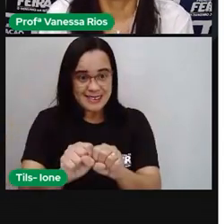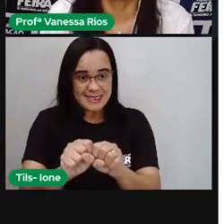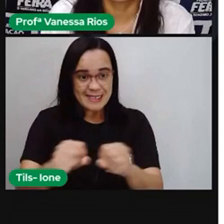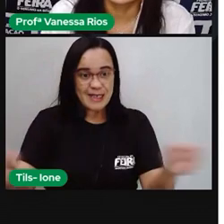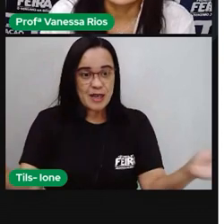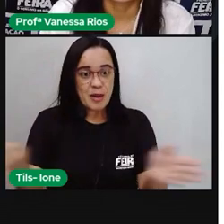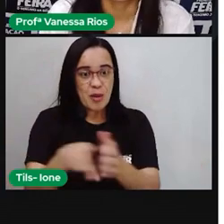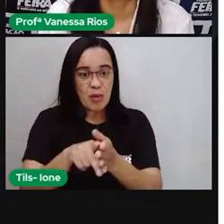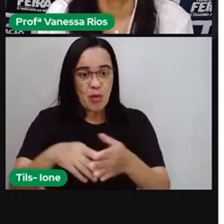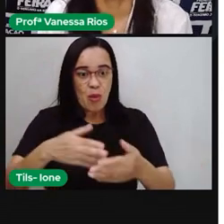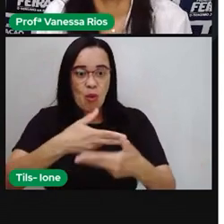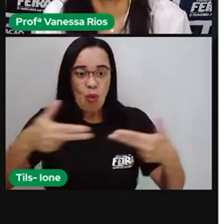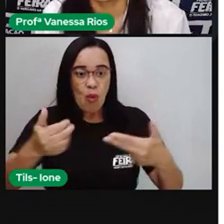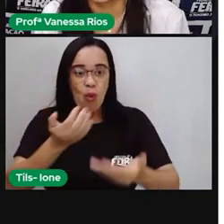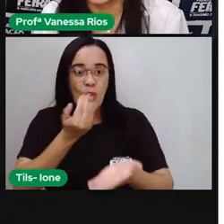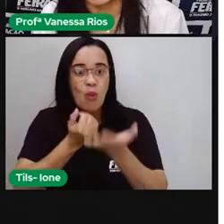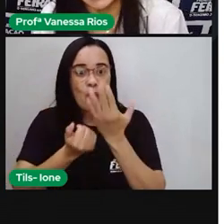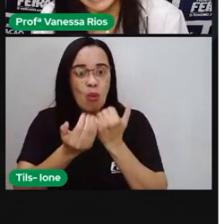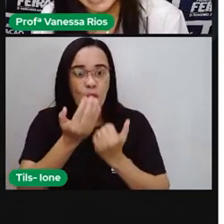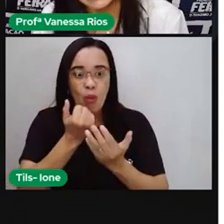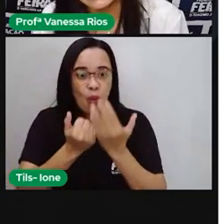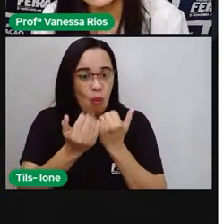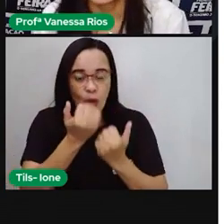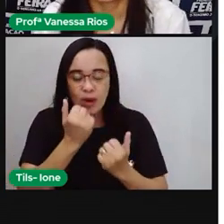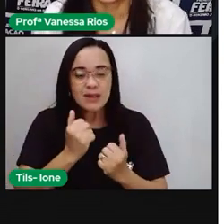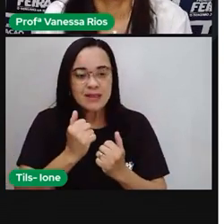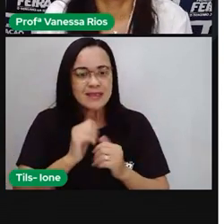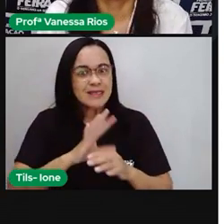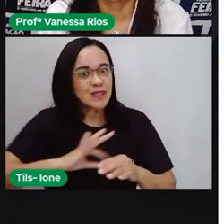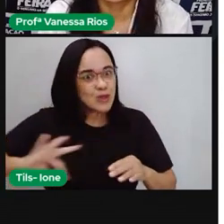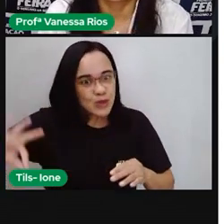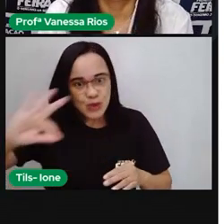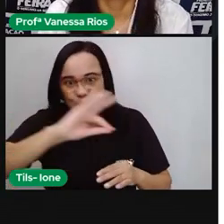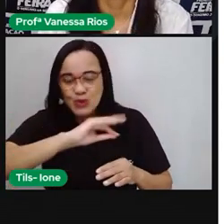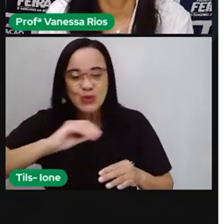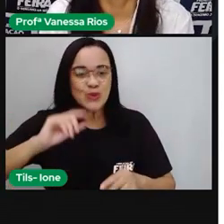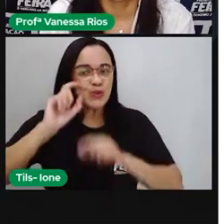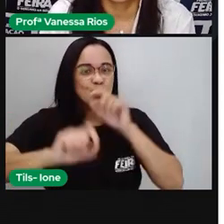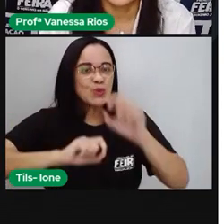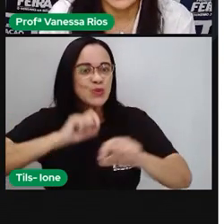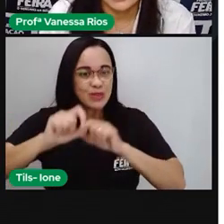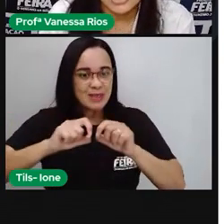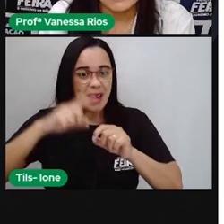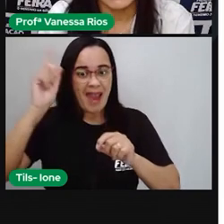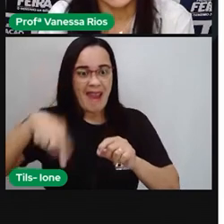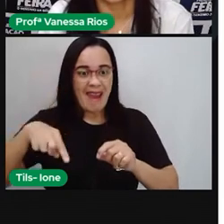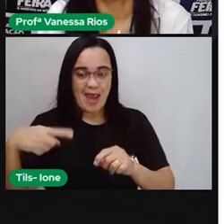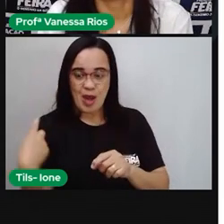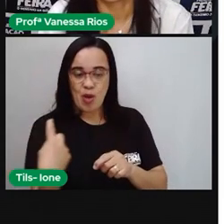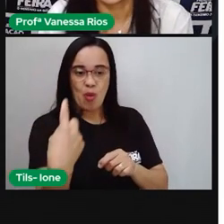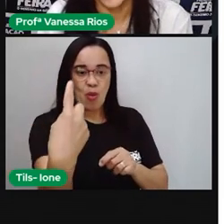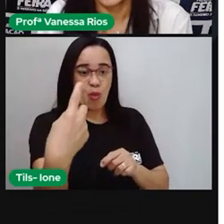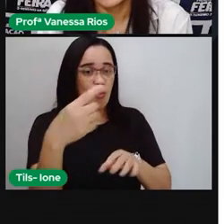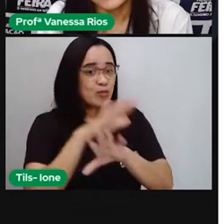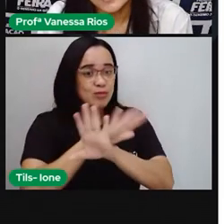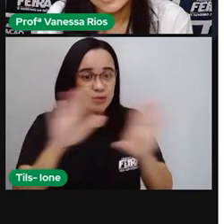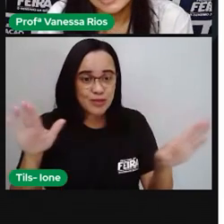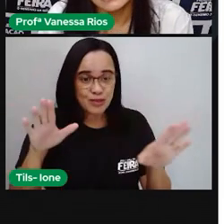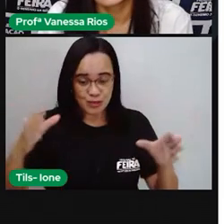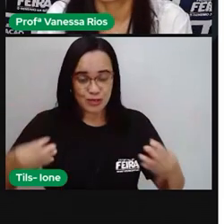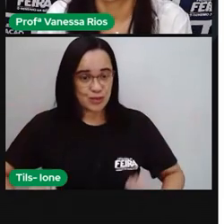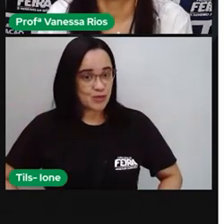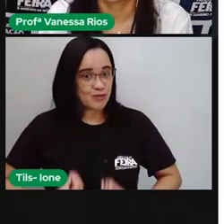Então tudo dentro de suas funções separadas, mas tudo num único objetivo, que é manter o nosso corpo